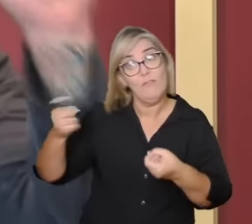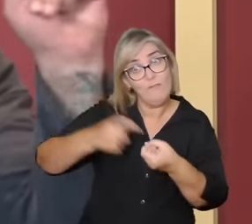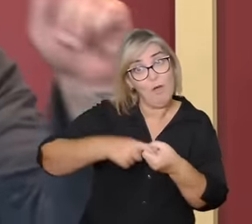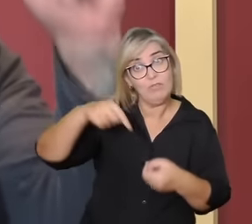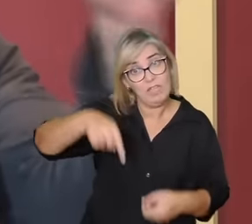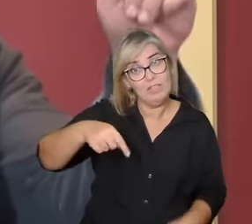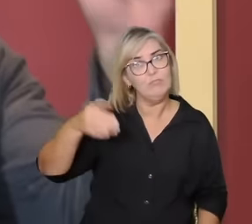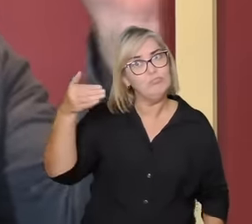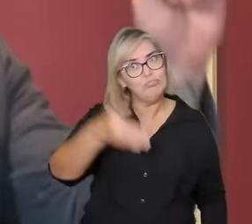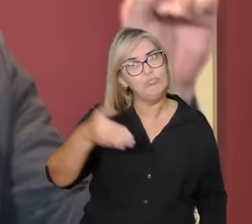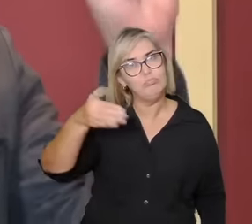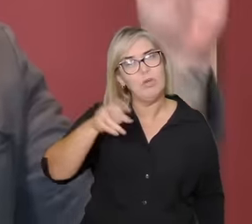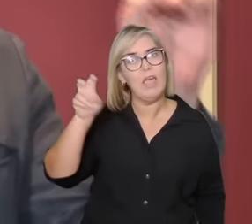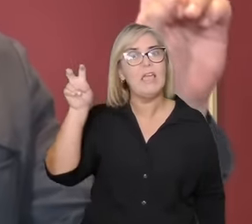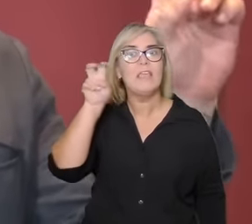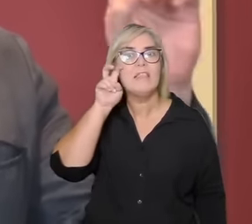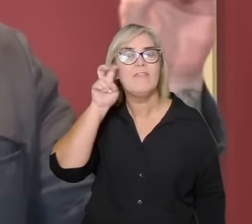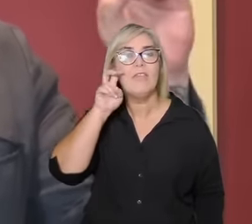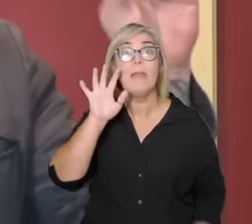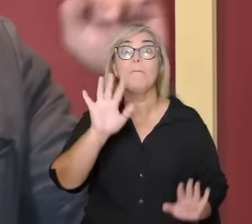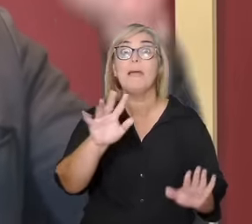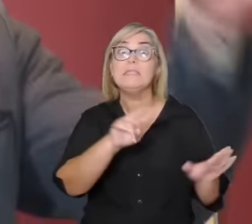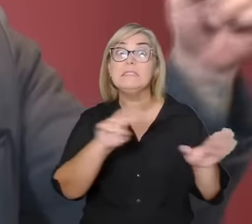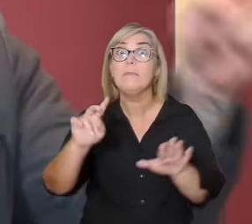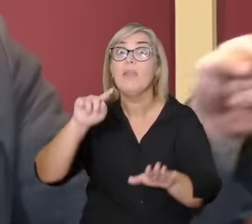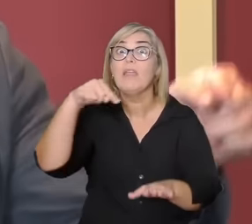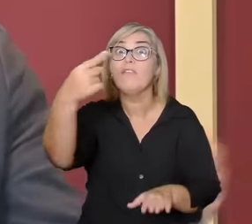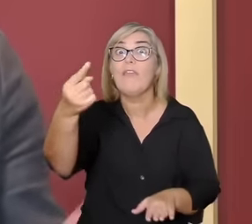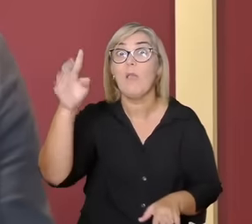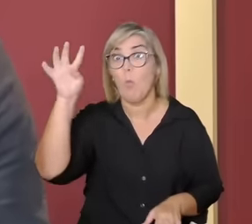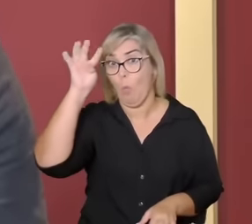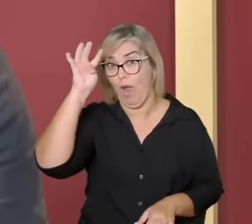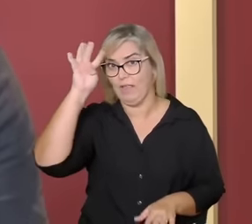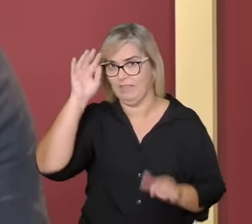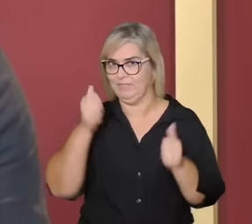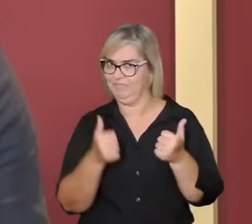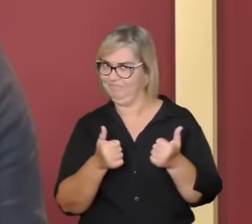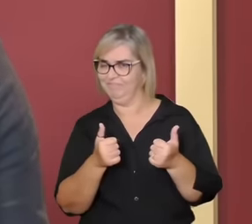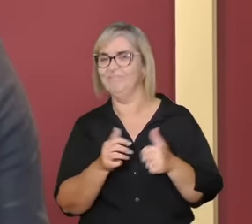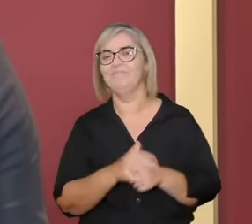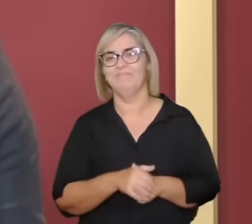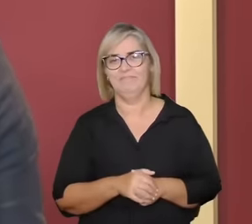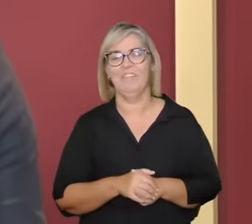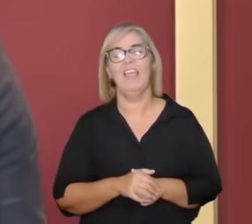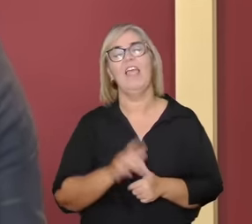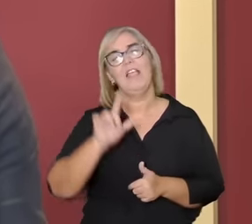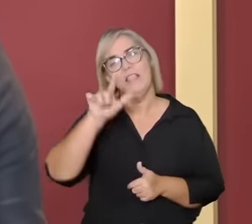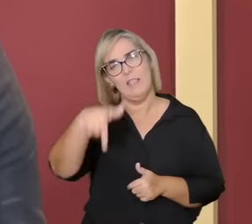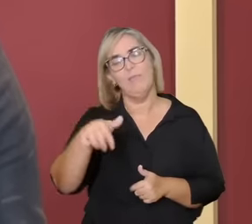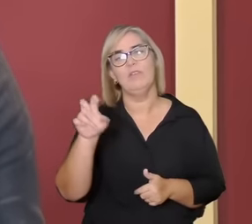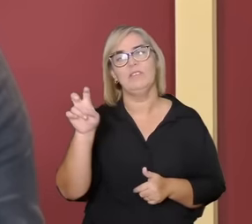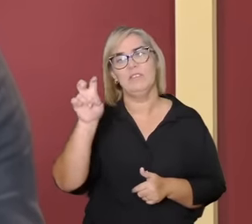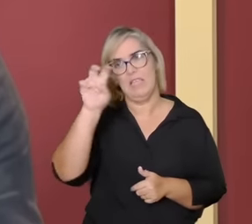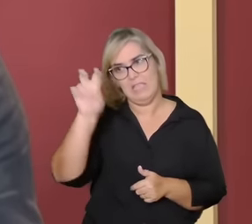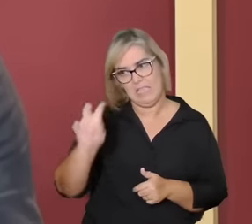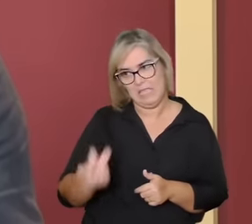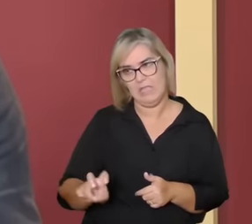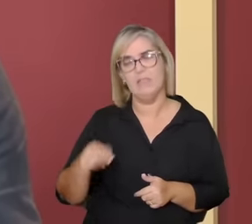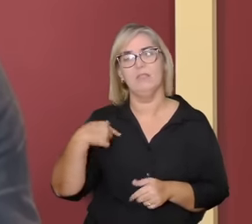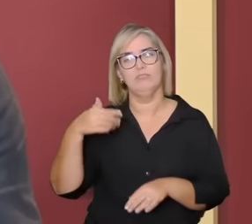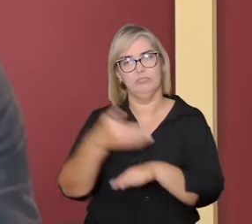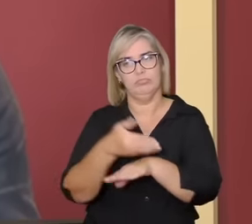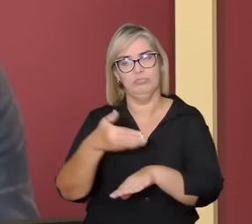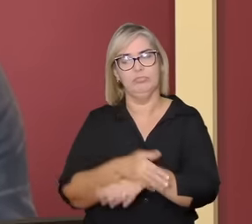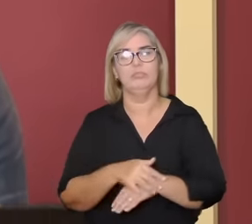só que na semana que vem não é quinta é quarta-feira então por favor voltem na quarta-feira que vem depois nas quintas que quarta-feira que vem a gente vai ter o